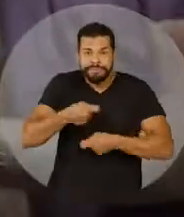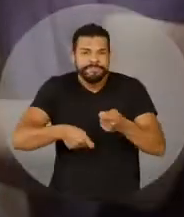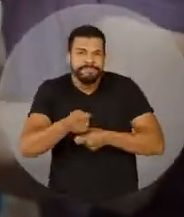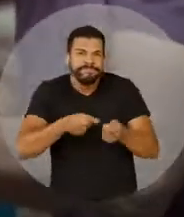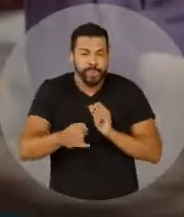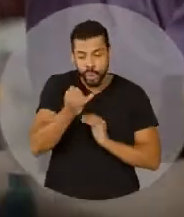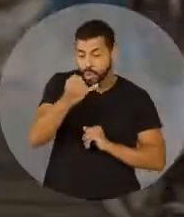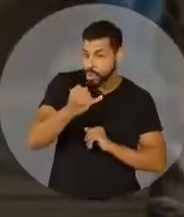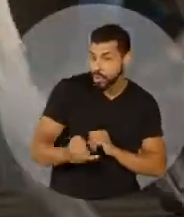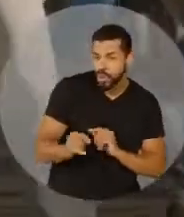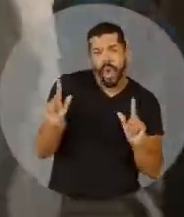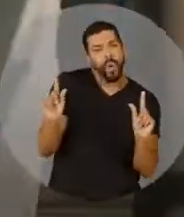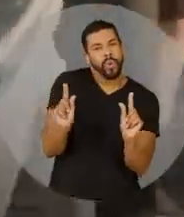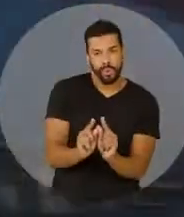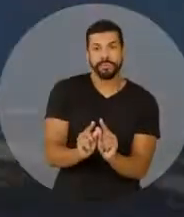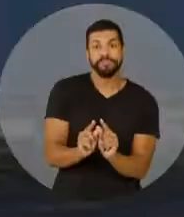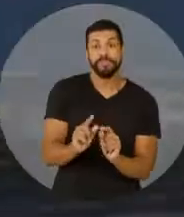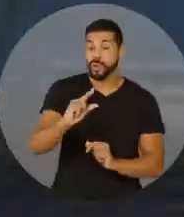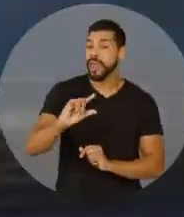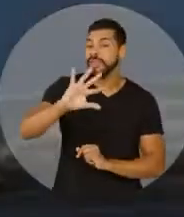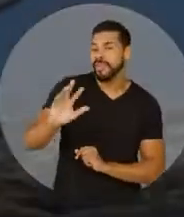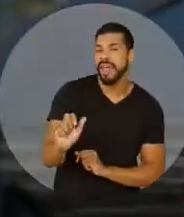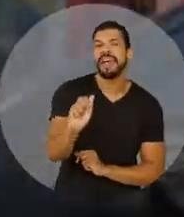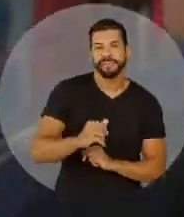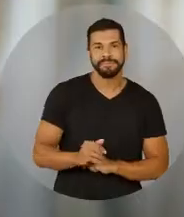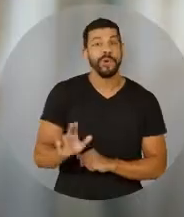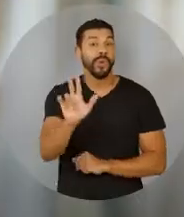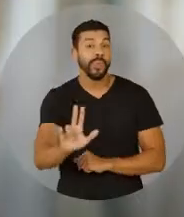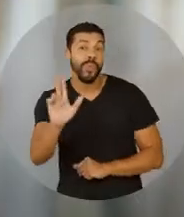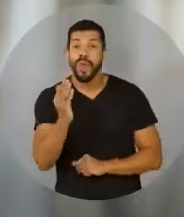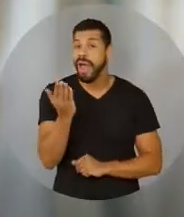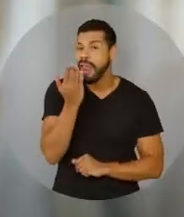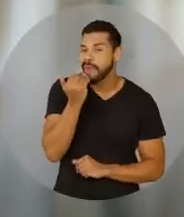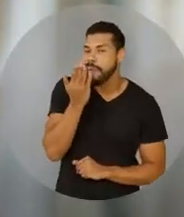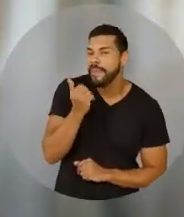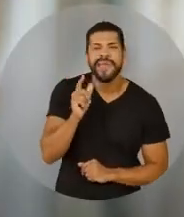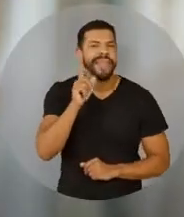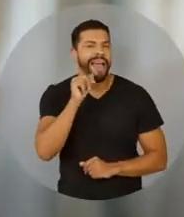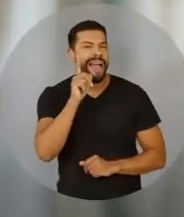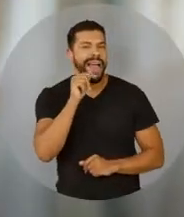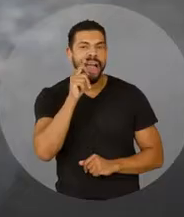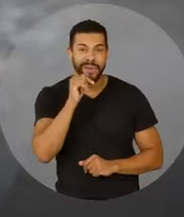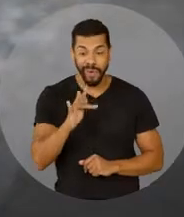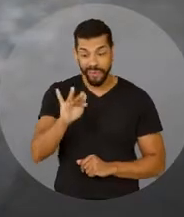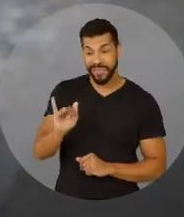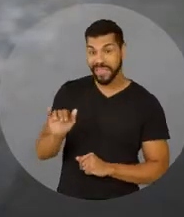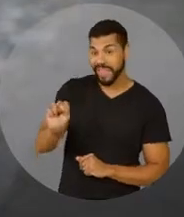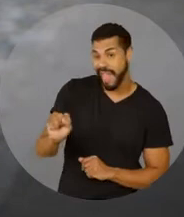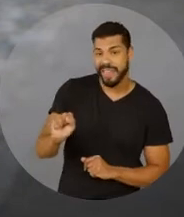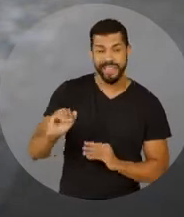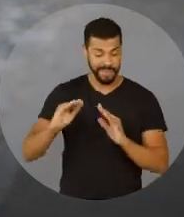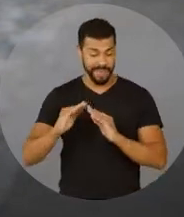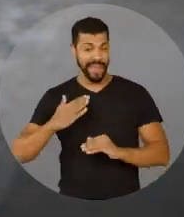renegociar dívidas com juros baixos pra limpar o nome no SPC e Serasa. Lula trouxe comida, Lula trouxe água. O Fies,